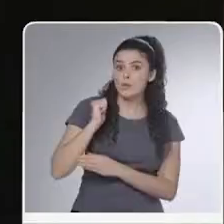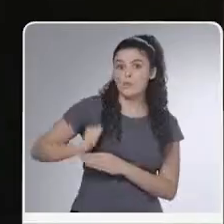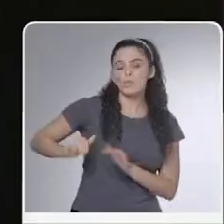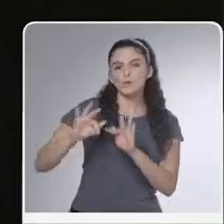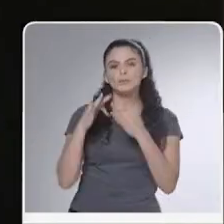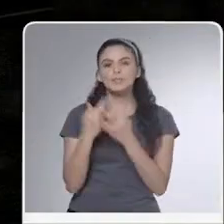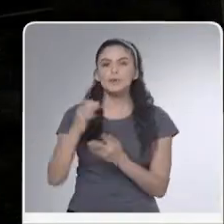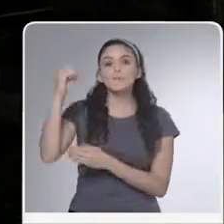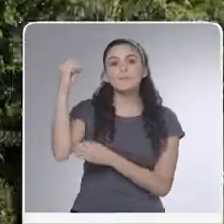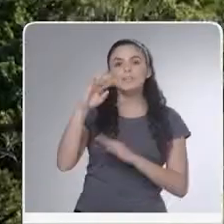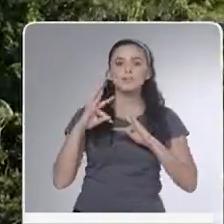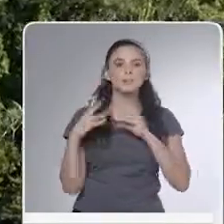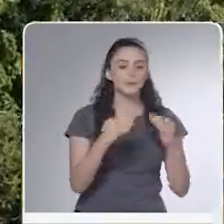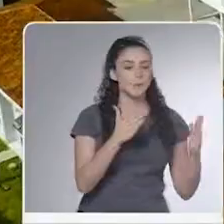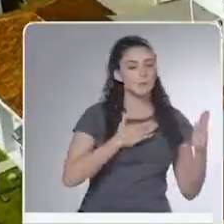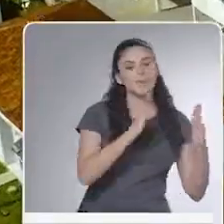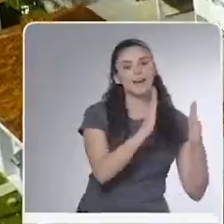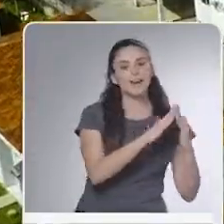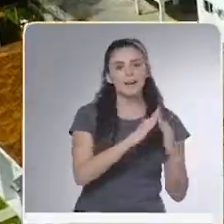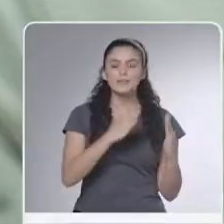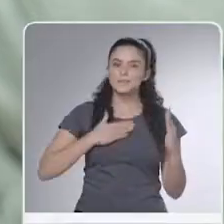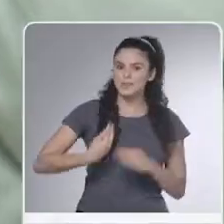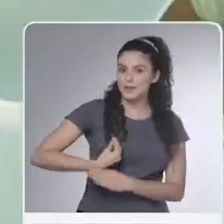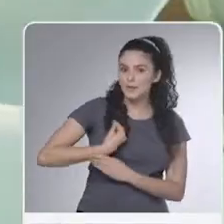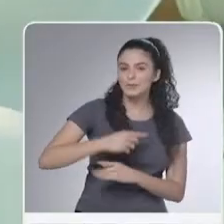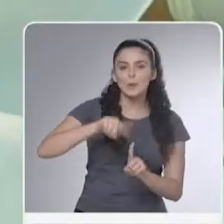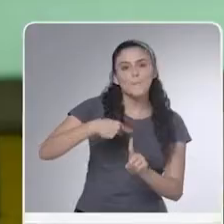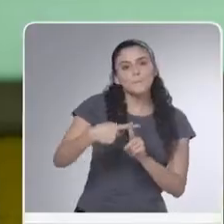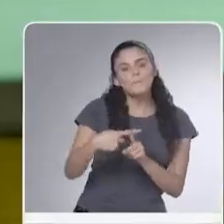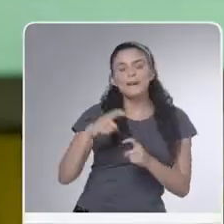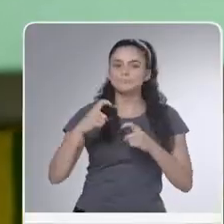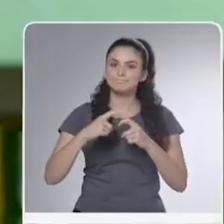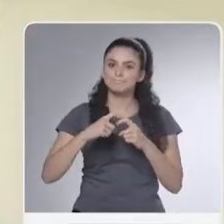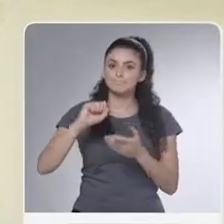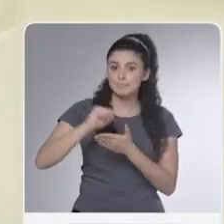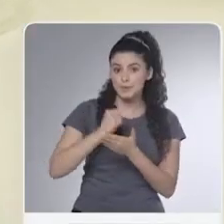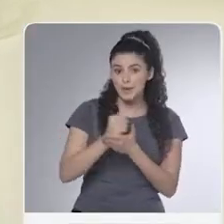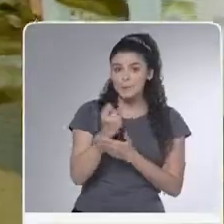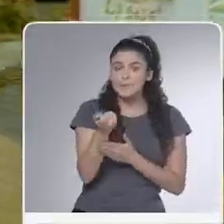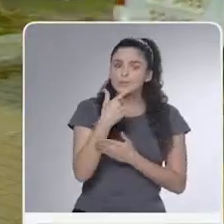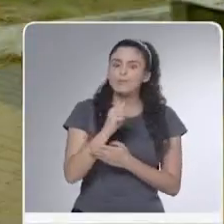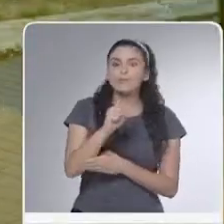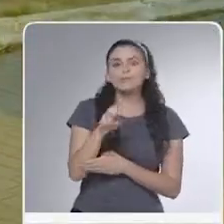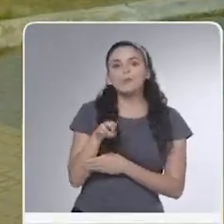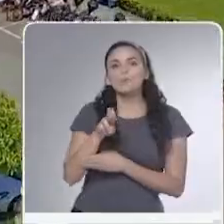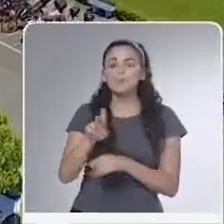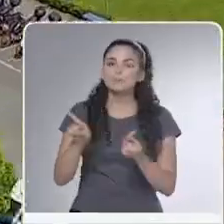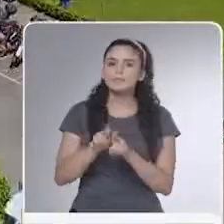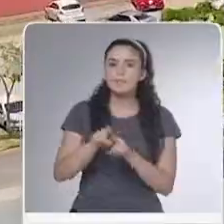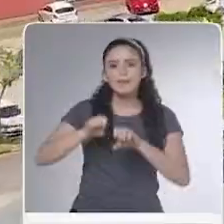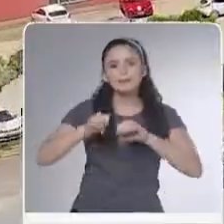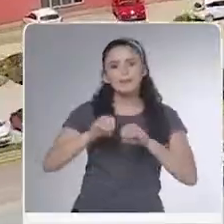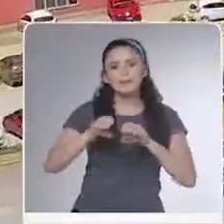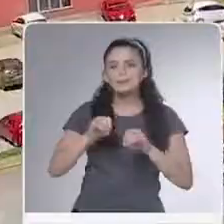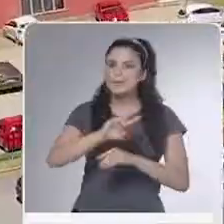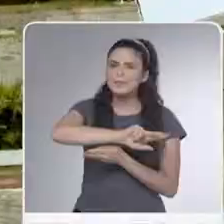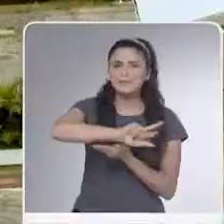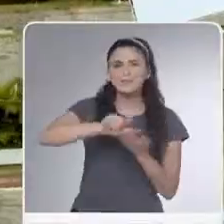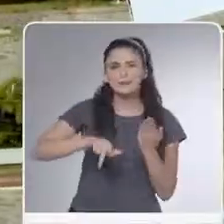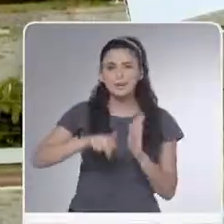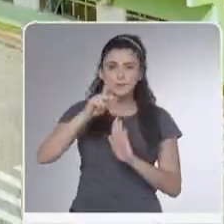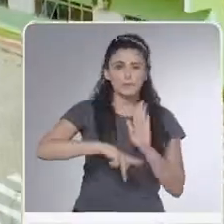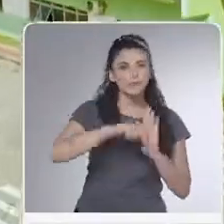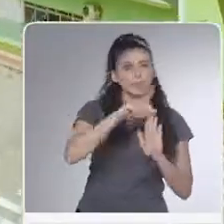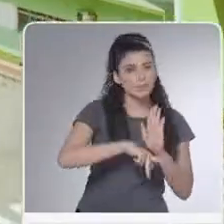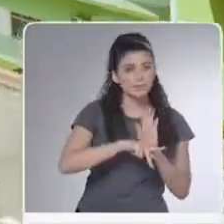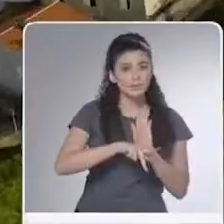Família, o Luz para Todos e o Minha Casa Minha Vida. O Mais Médicos, a Farmata Populares e o SAMU. O ProUni, o FIEI